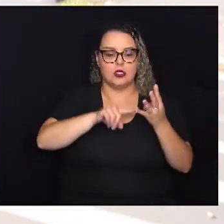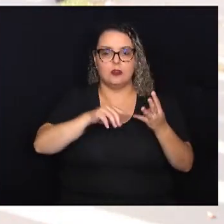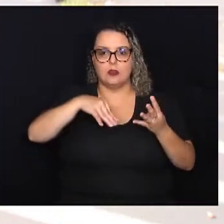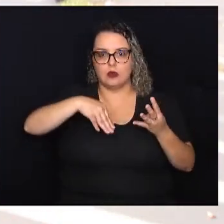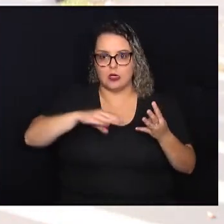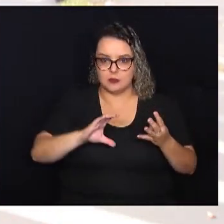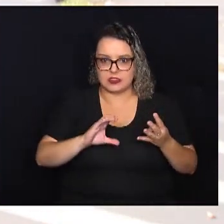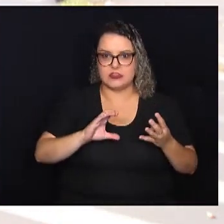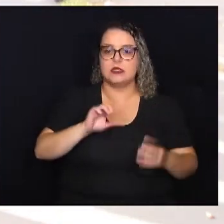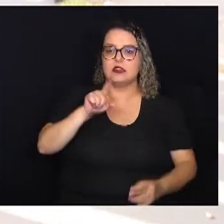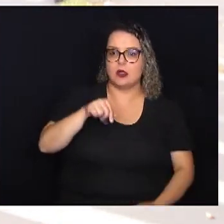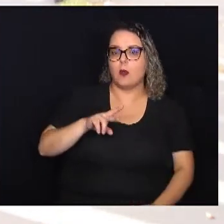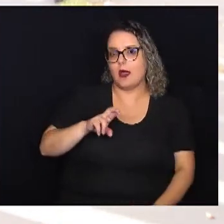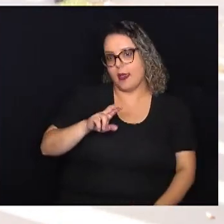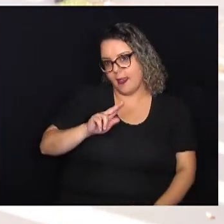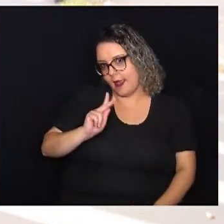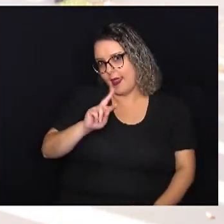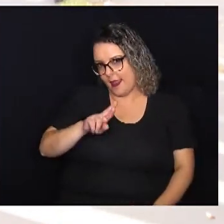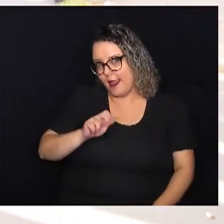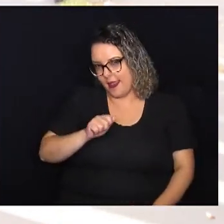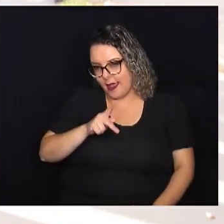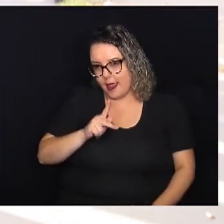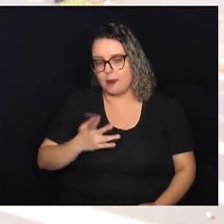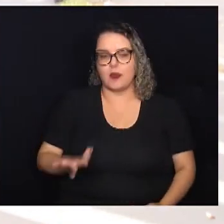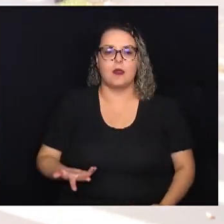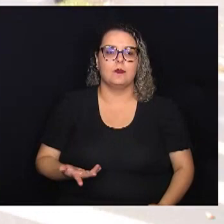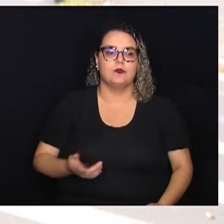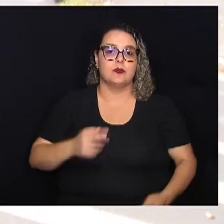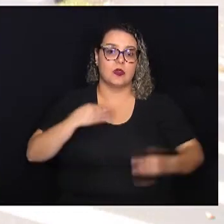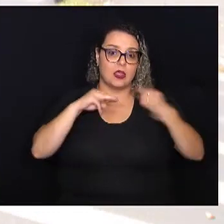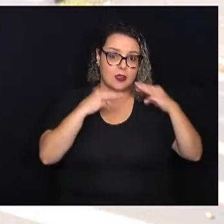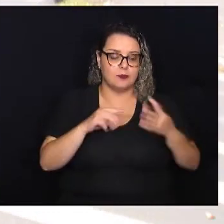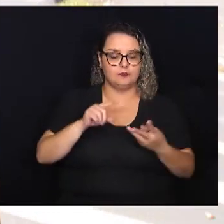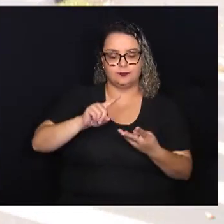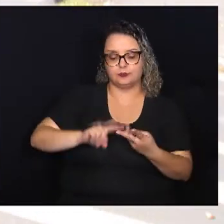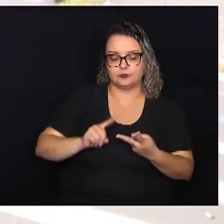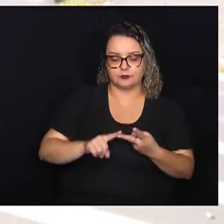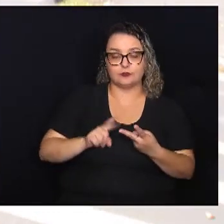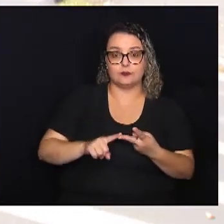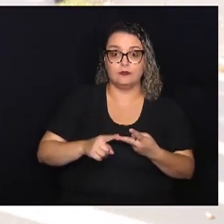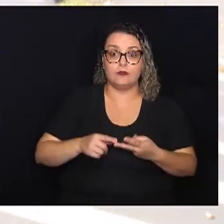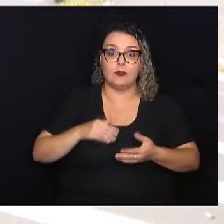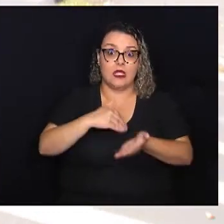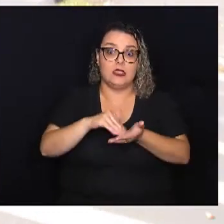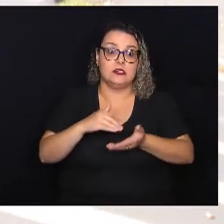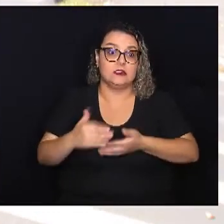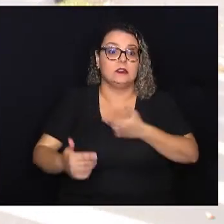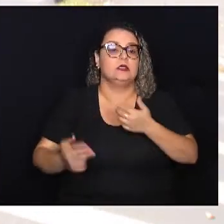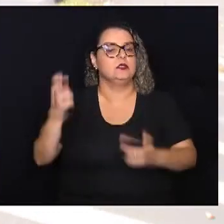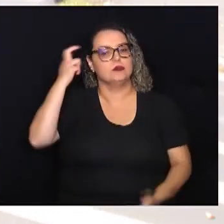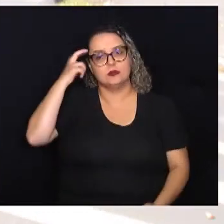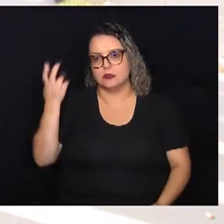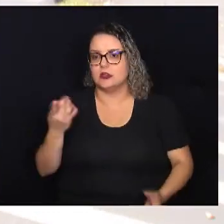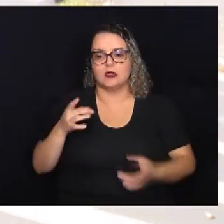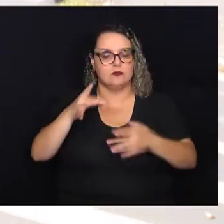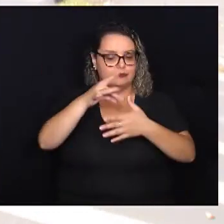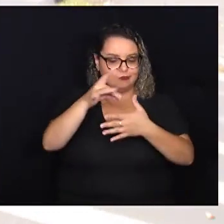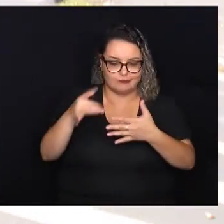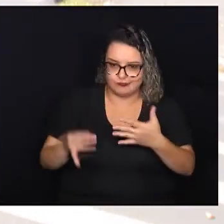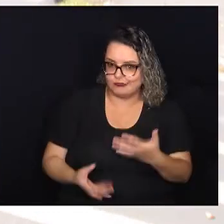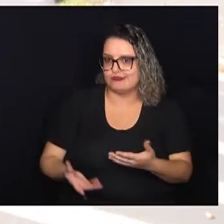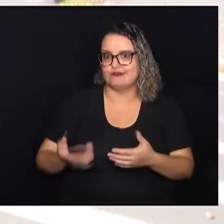a parte musical, lidar também com a Secretaria de Cultura, que tem os seus critérios, tem suas demandas e suas